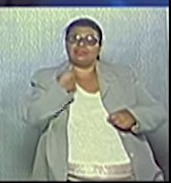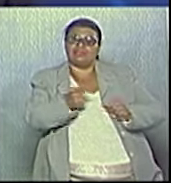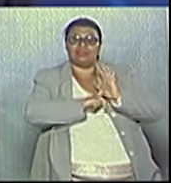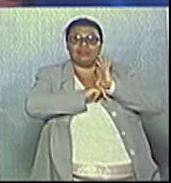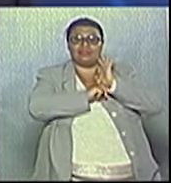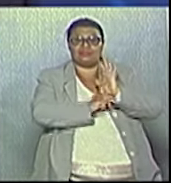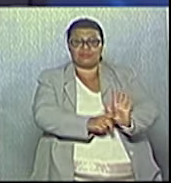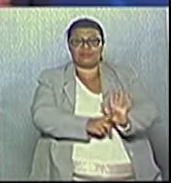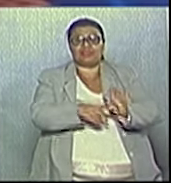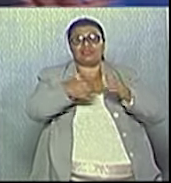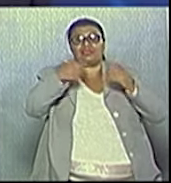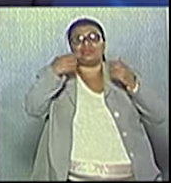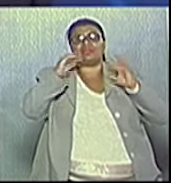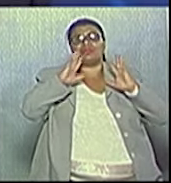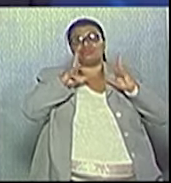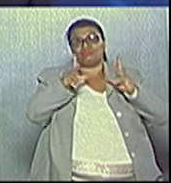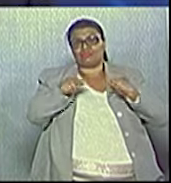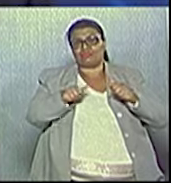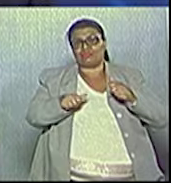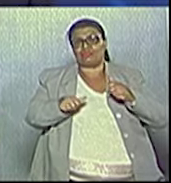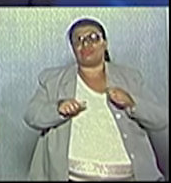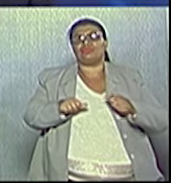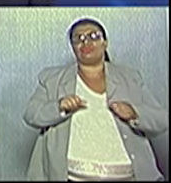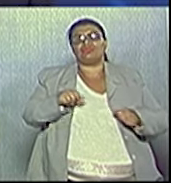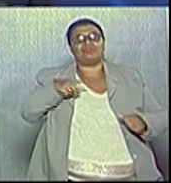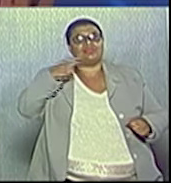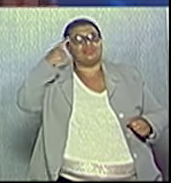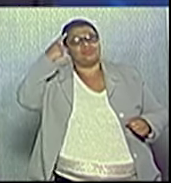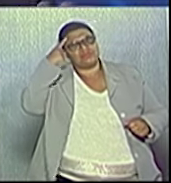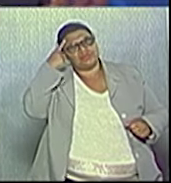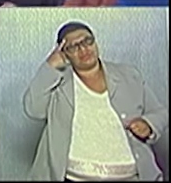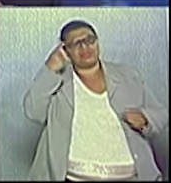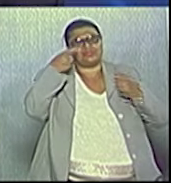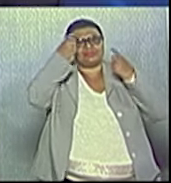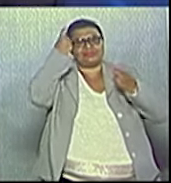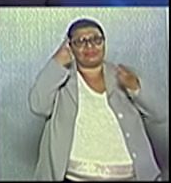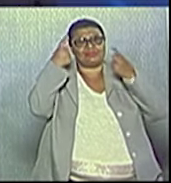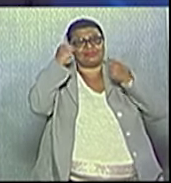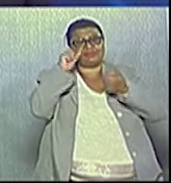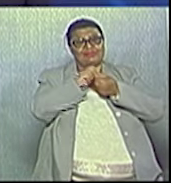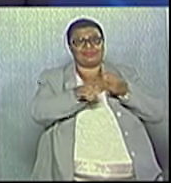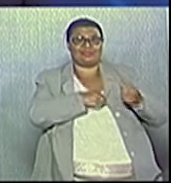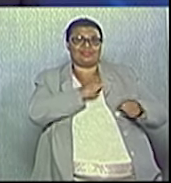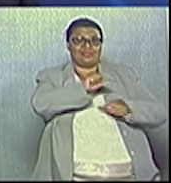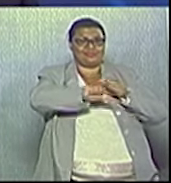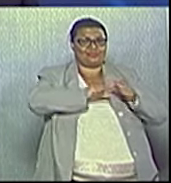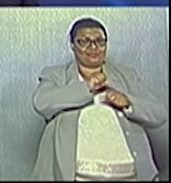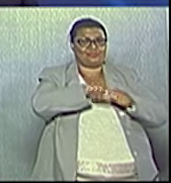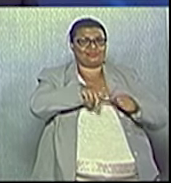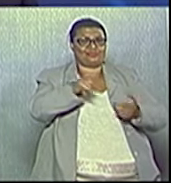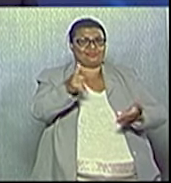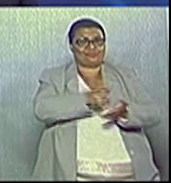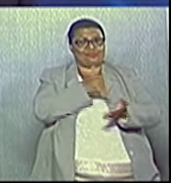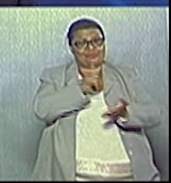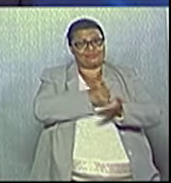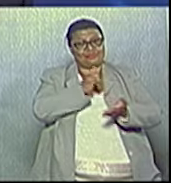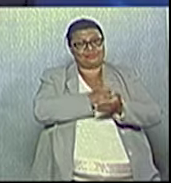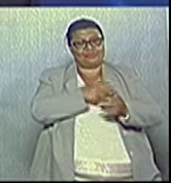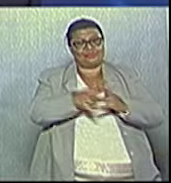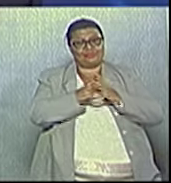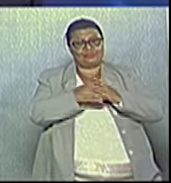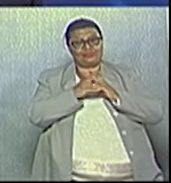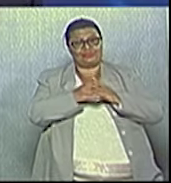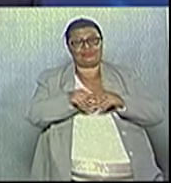que eles estão aí ociosos, muitas vezes sem fazer nada e que acaba entrando numa vida errada. O esporte é importante. Eu vou